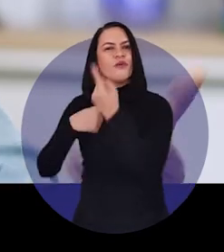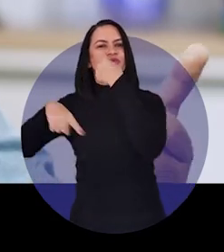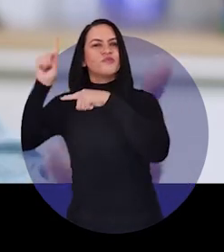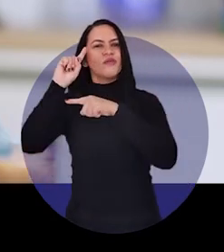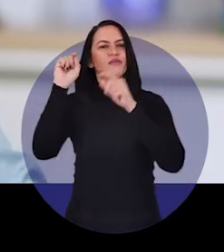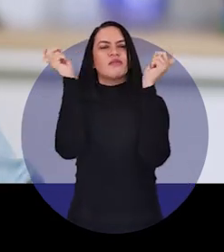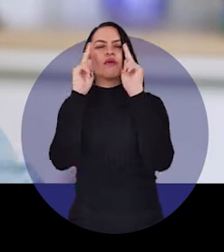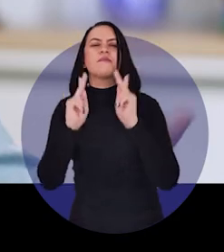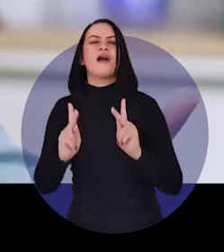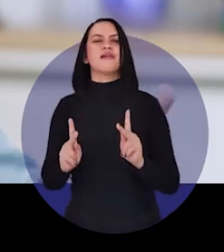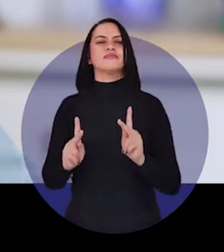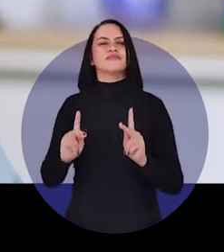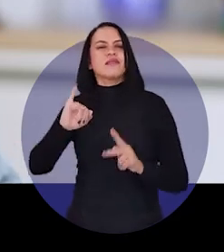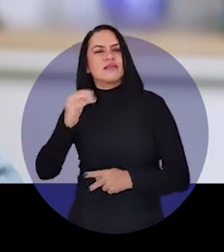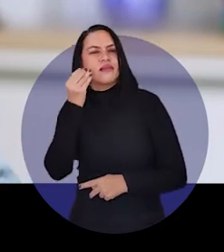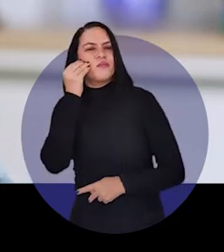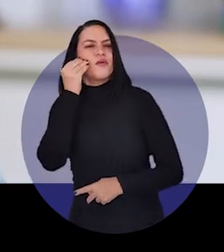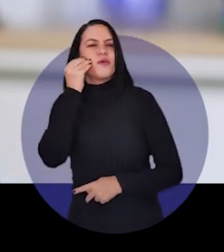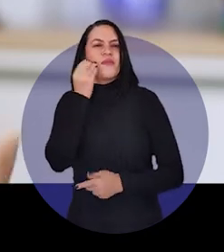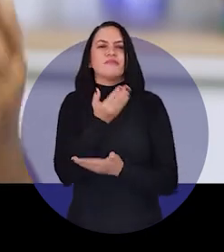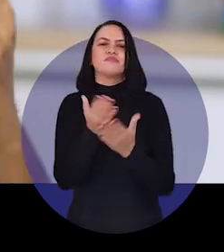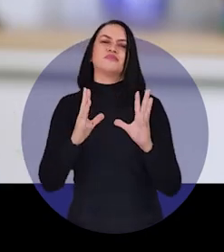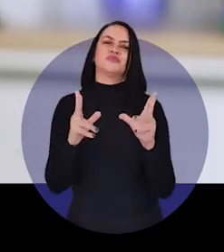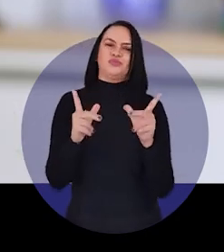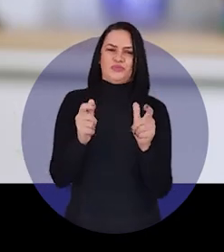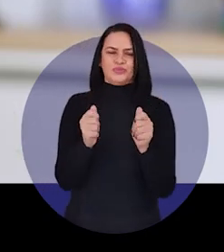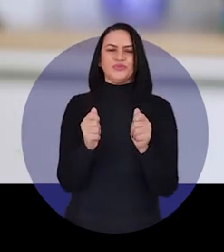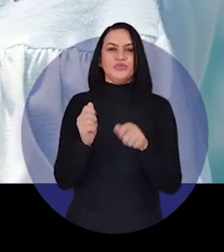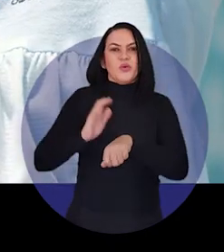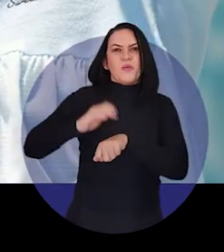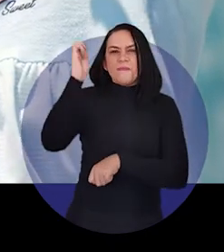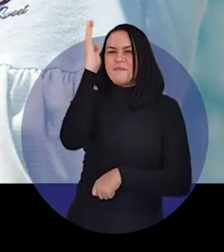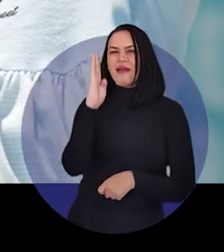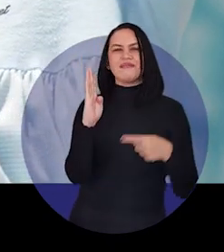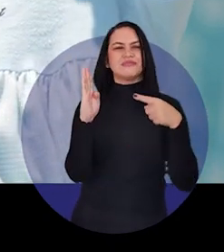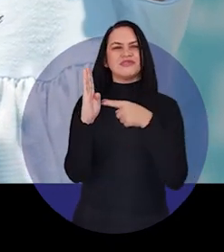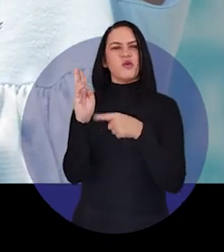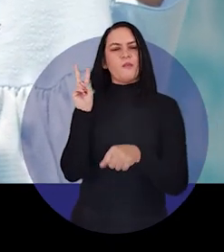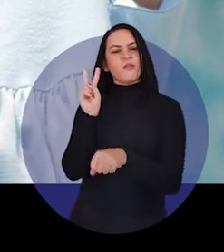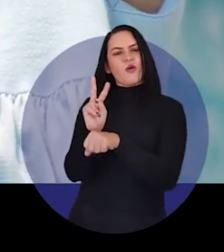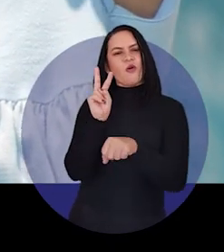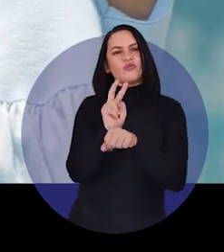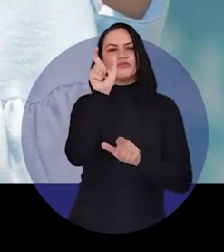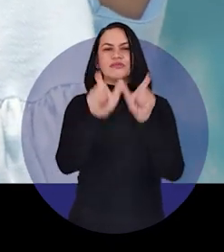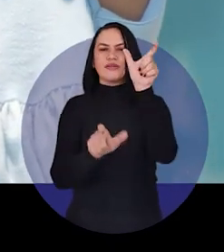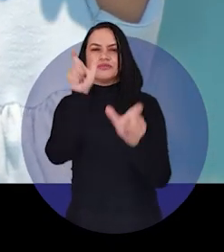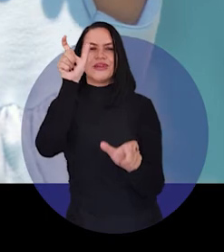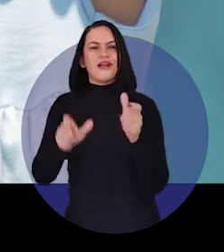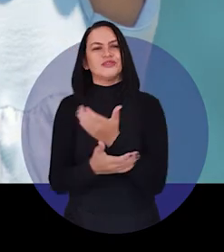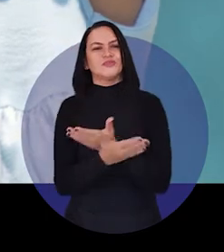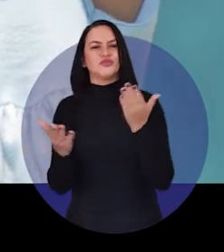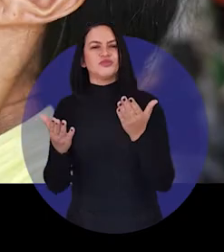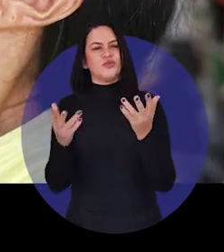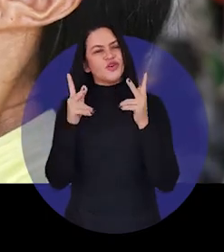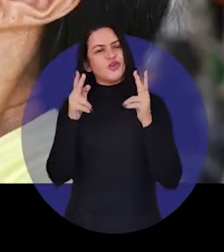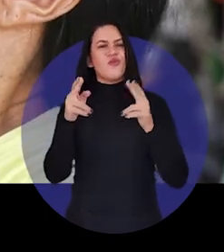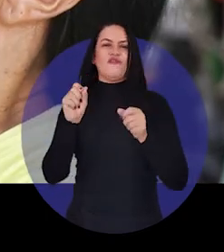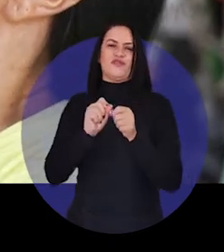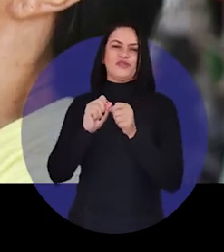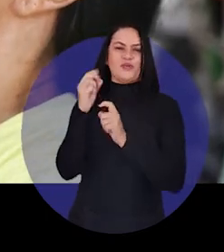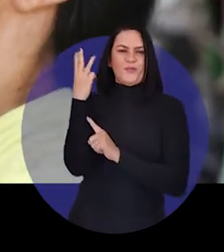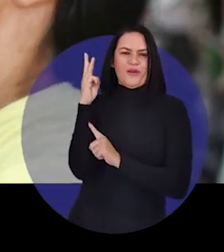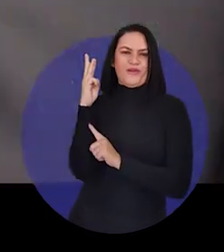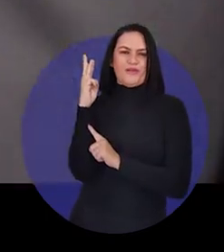prosperidade, da paz e das oportunidades para todos. Um Brasil que protege as pessoas, como nós